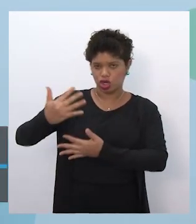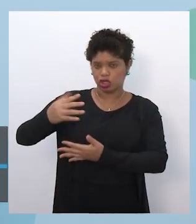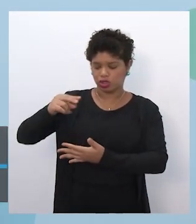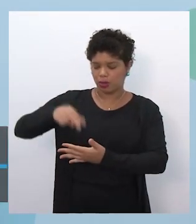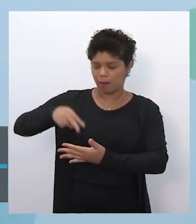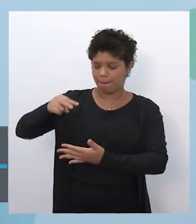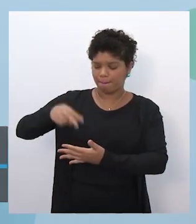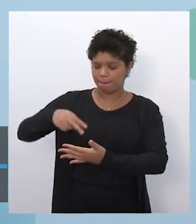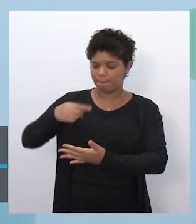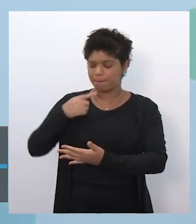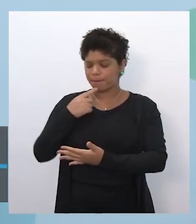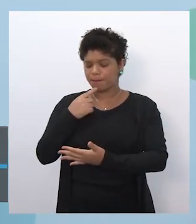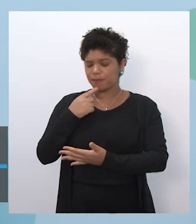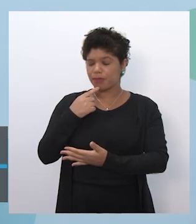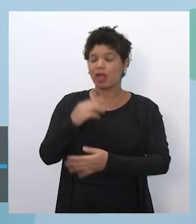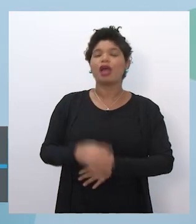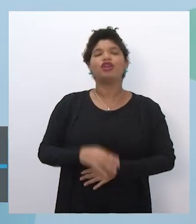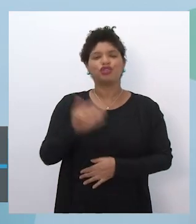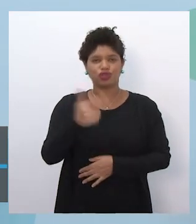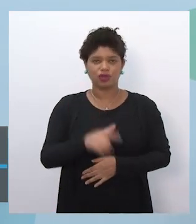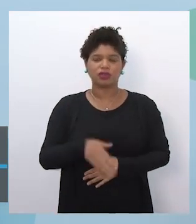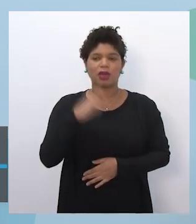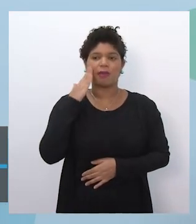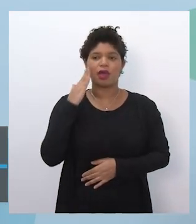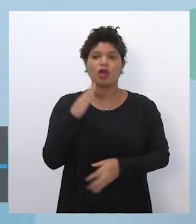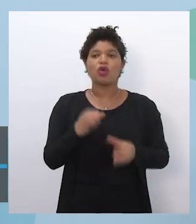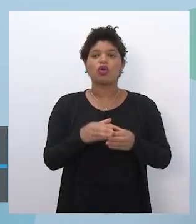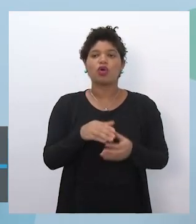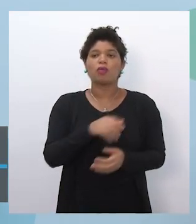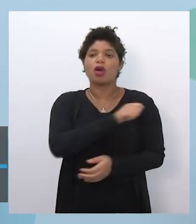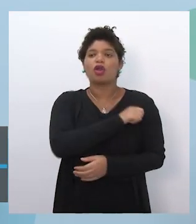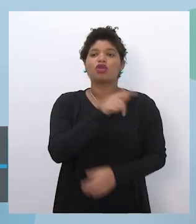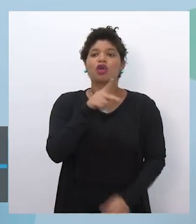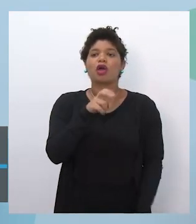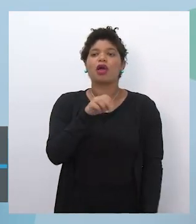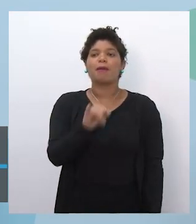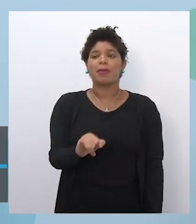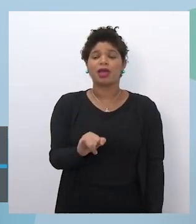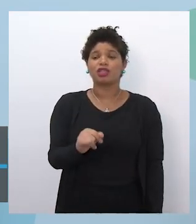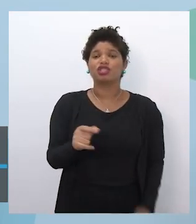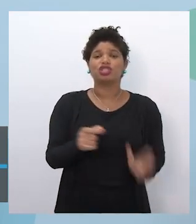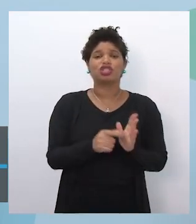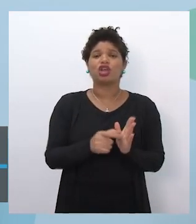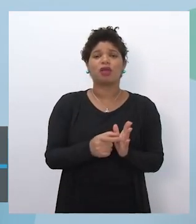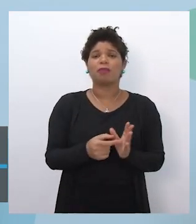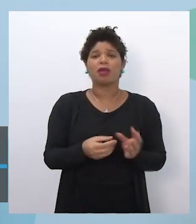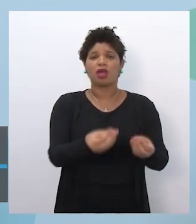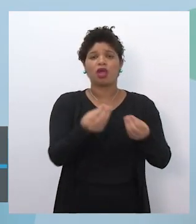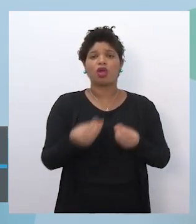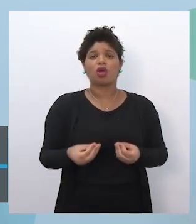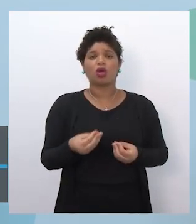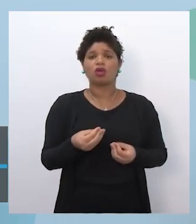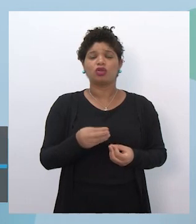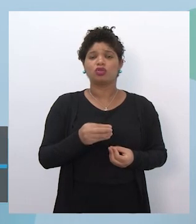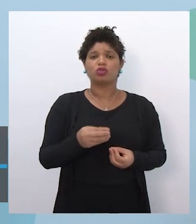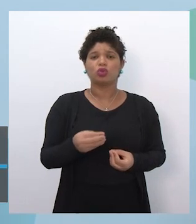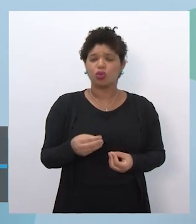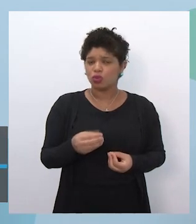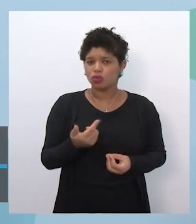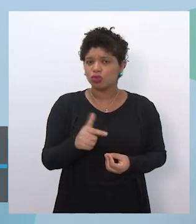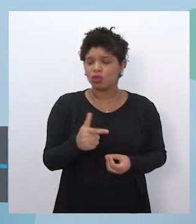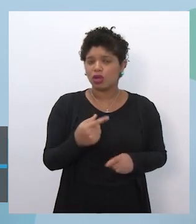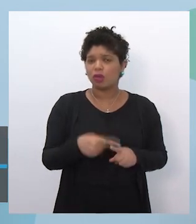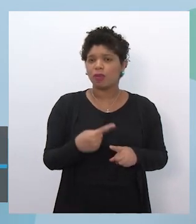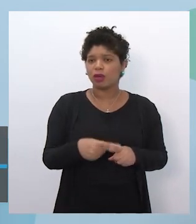por que os professores, os alunos da PEI não vão ter direito ao chip e aí como a gente estava explicando é uma ampliação da carga horária dos